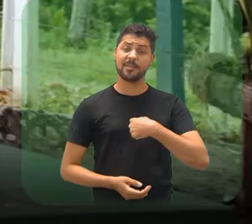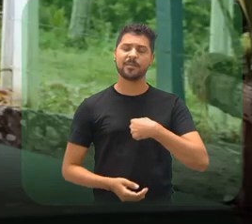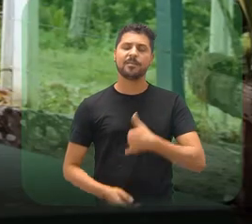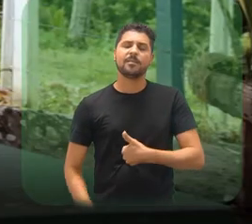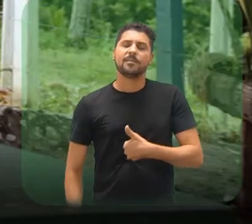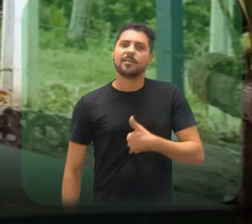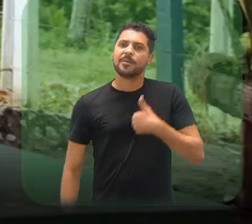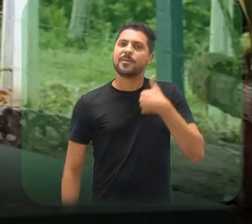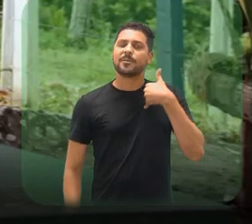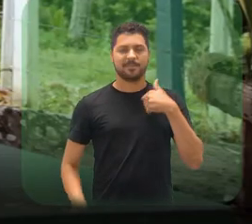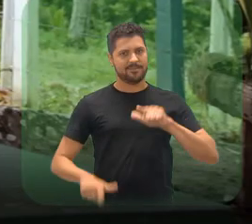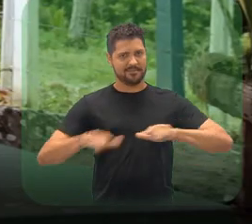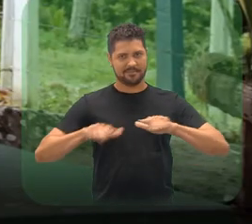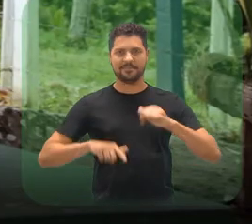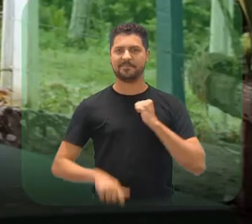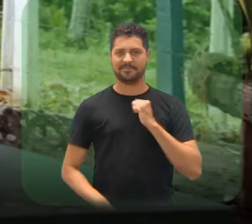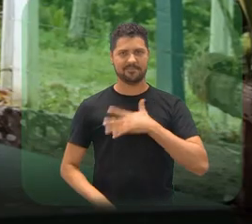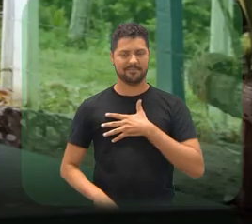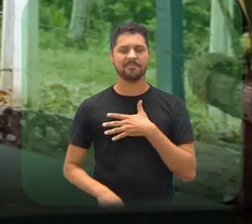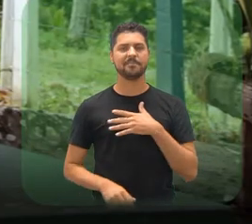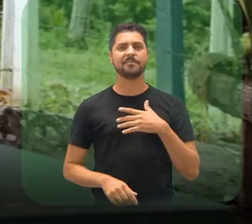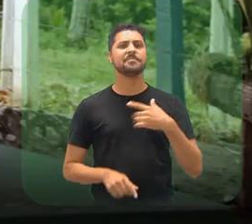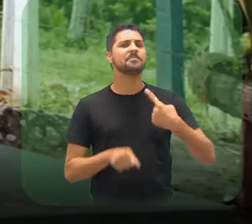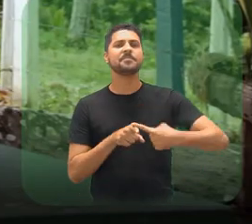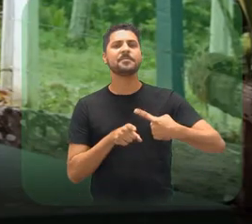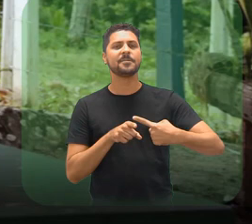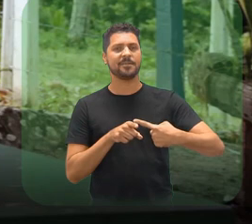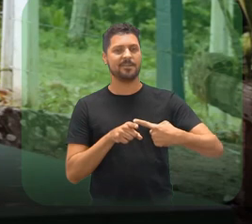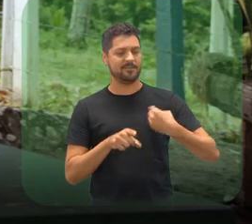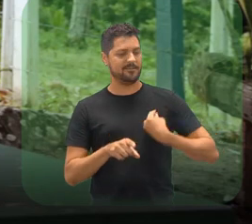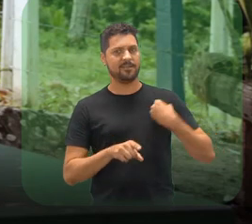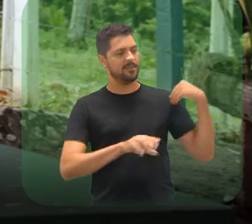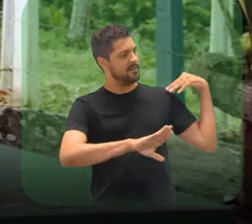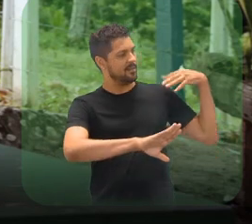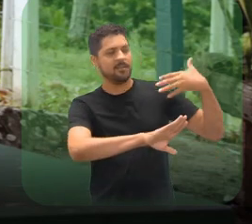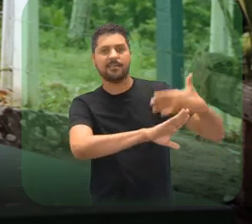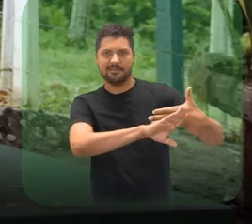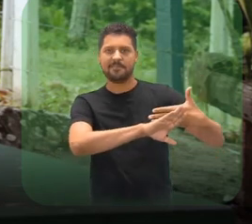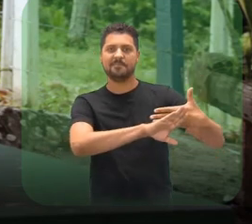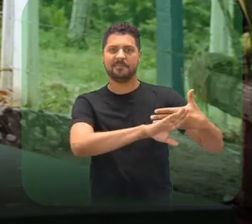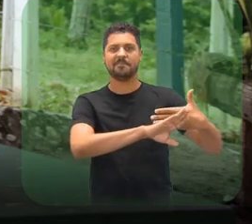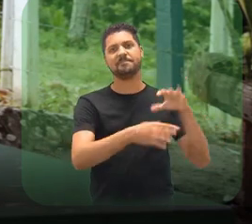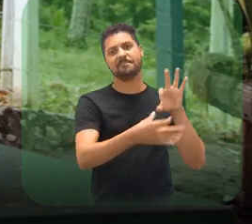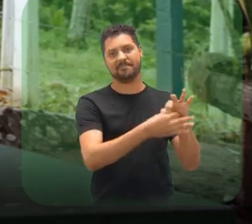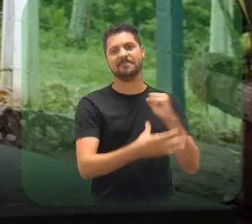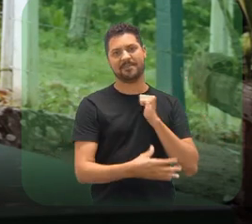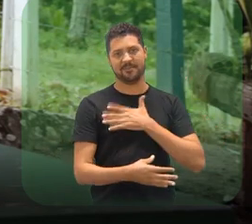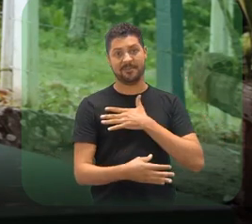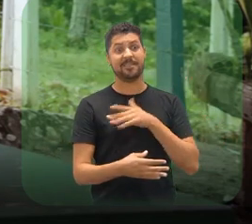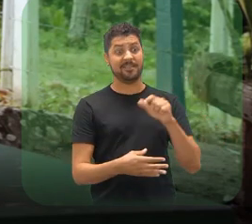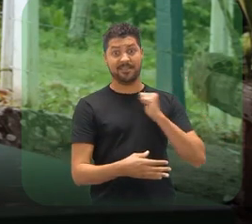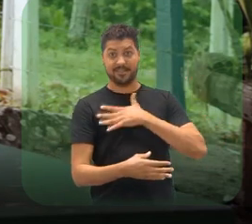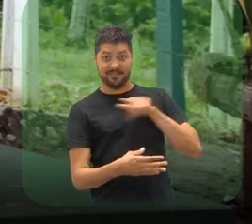Eu tenho o maior orgulho em ser IFPE, porque minha trajetória de vida é perpassada pelo IFPE.